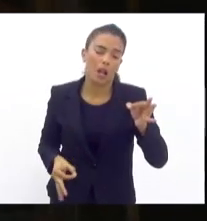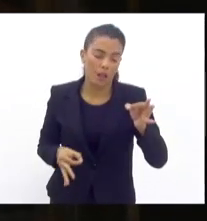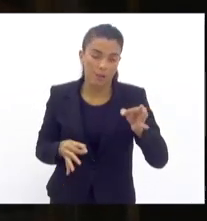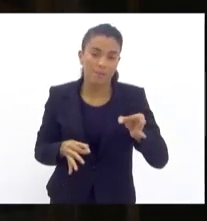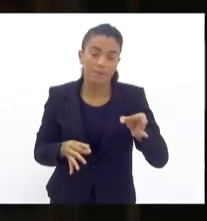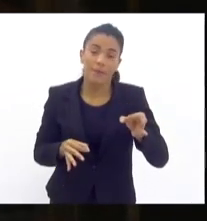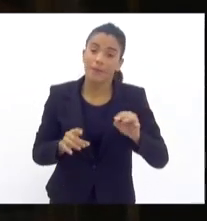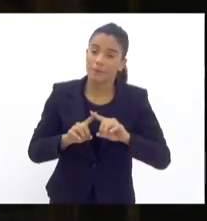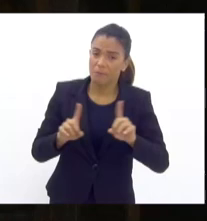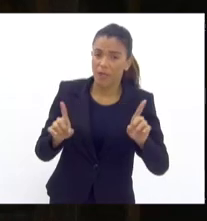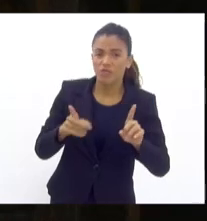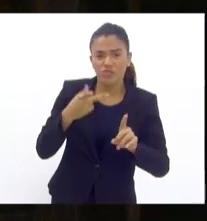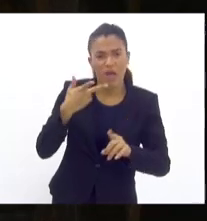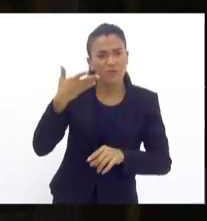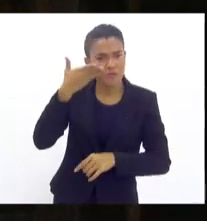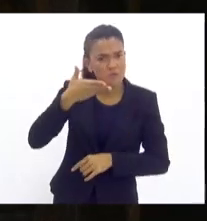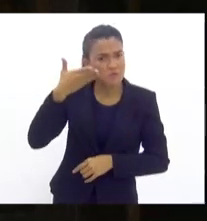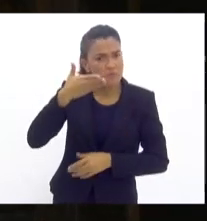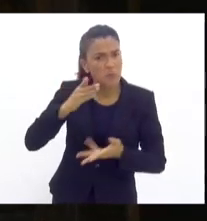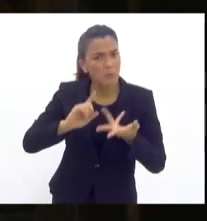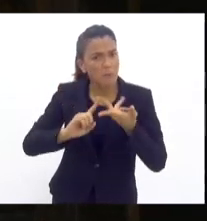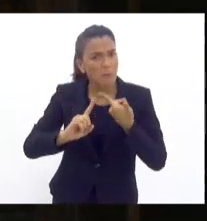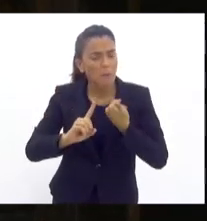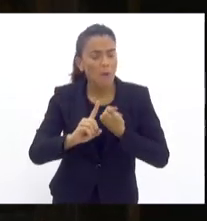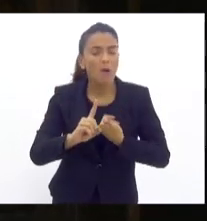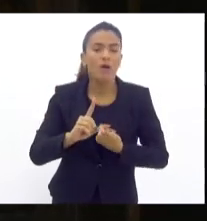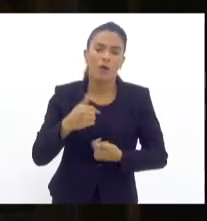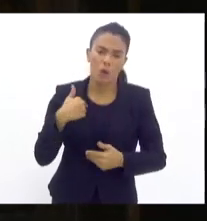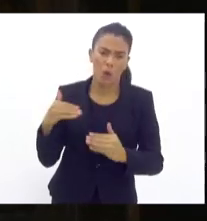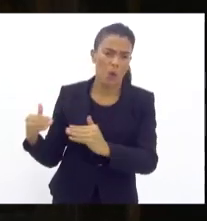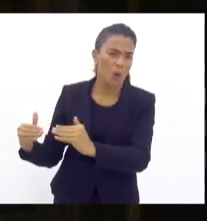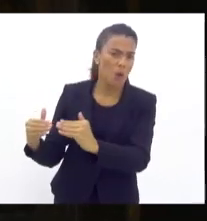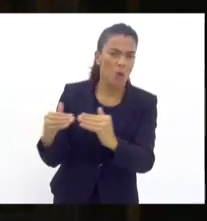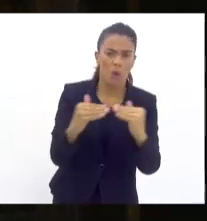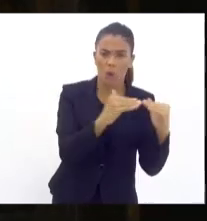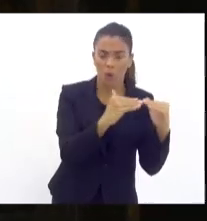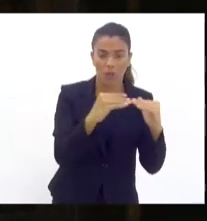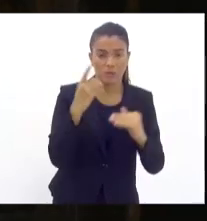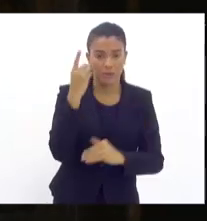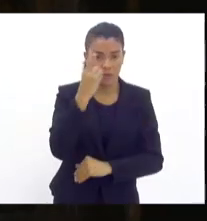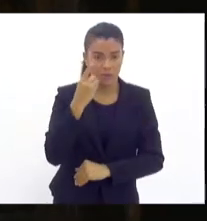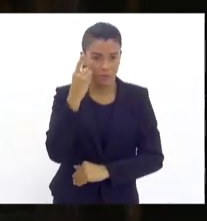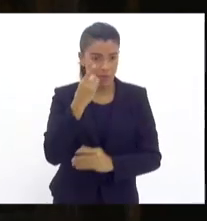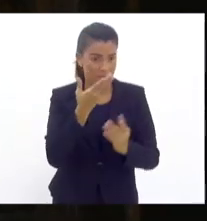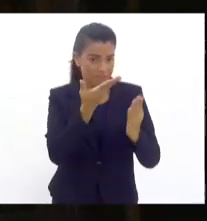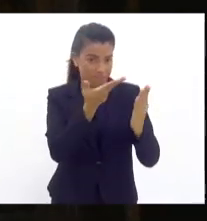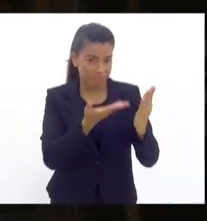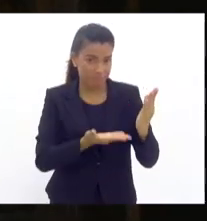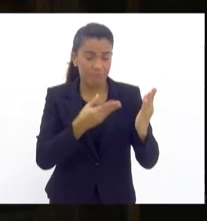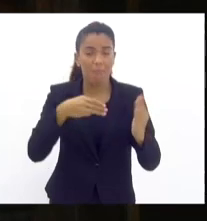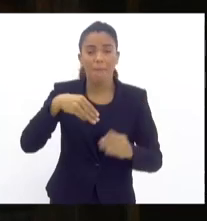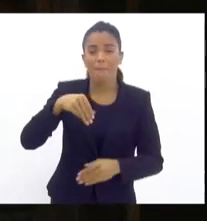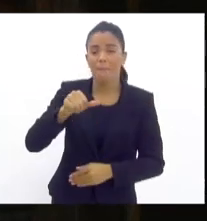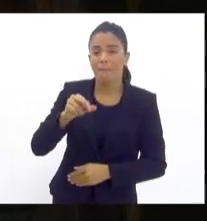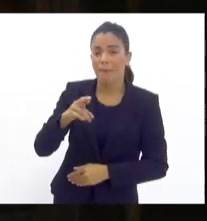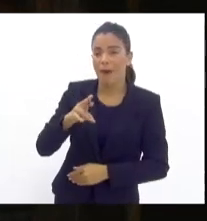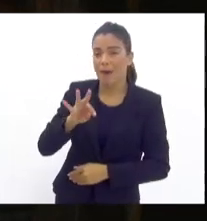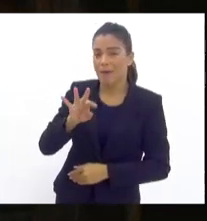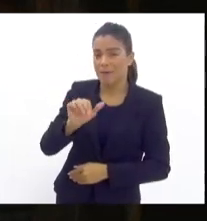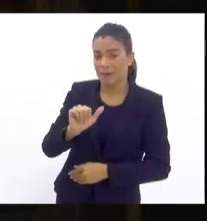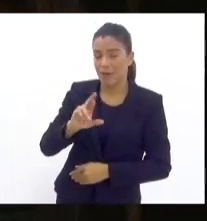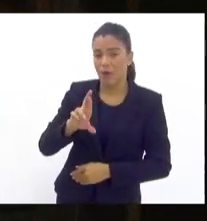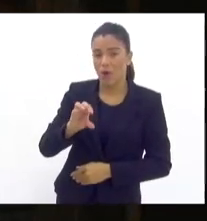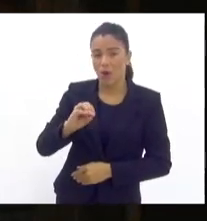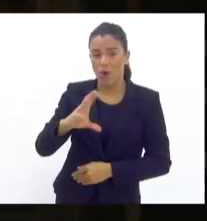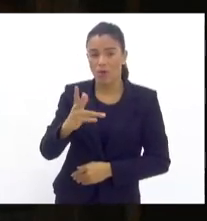mas, diante de tudo que já foi aqui dito, e eu concordo plenamente com a deputada ilustre Marta Rocha, ao dizer